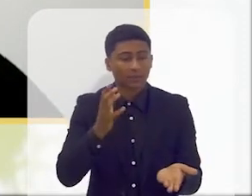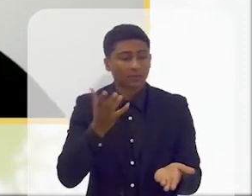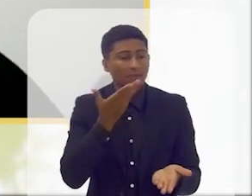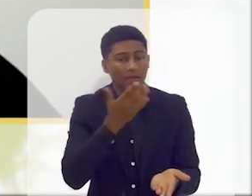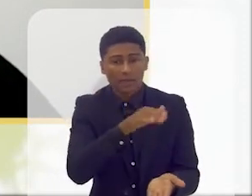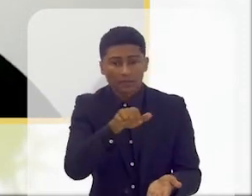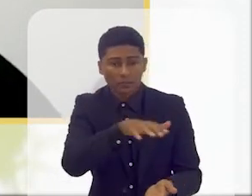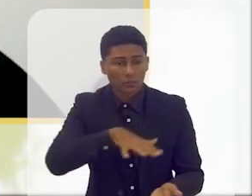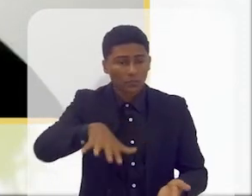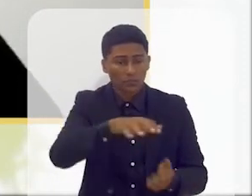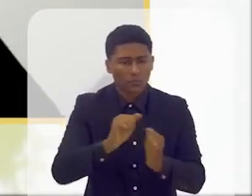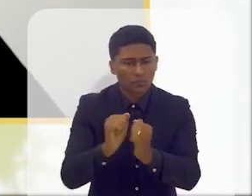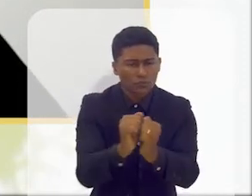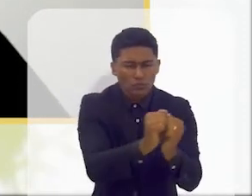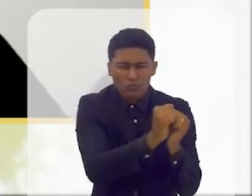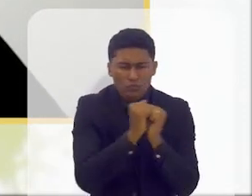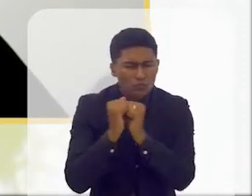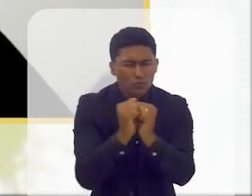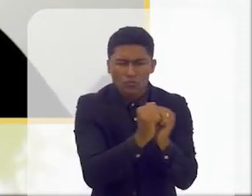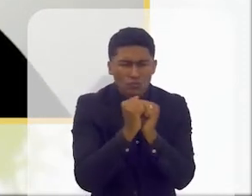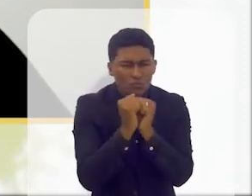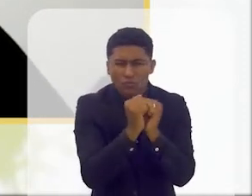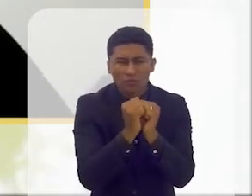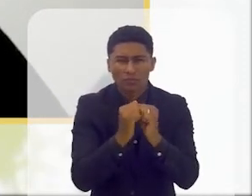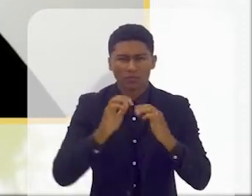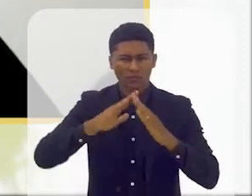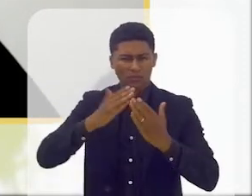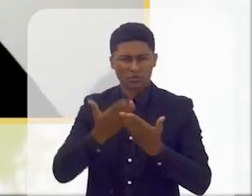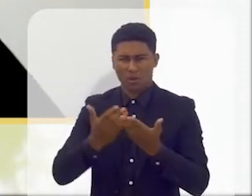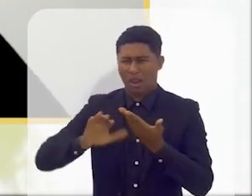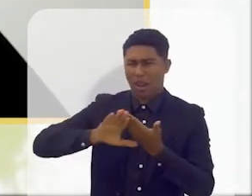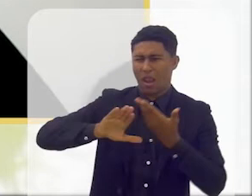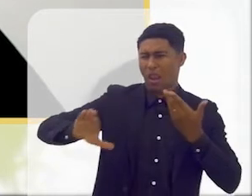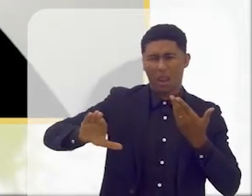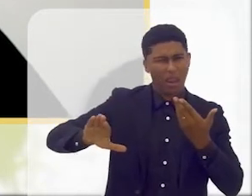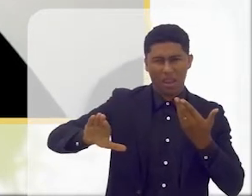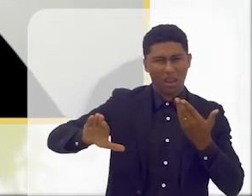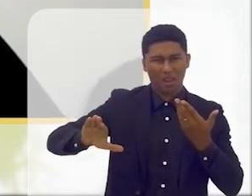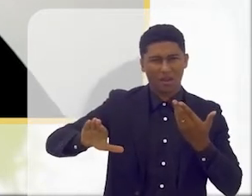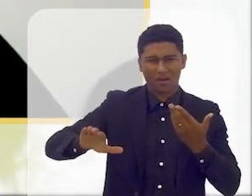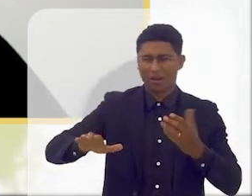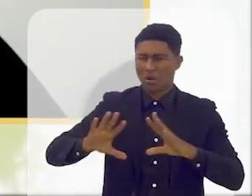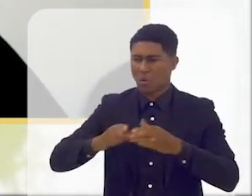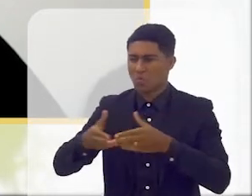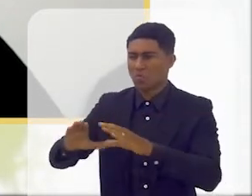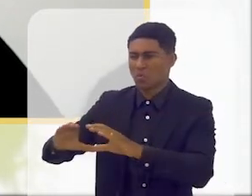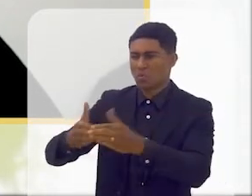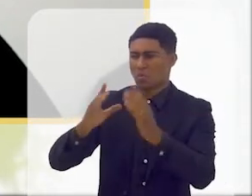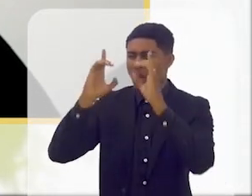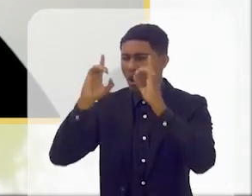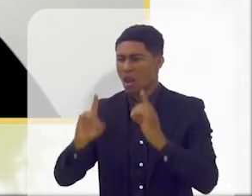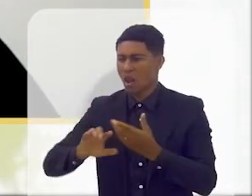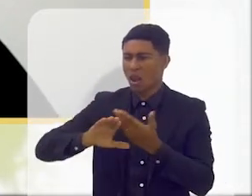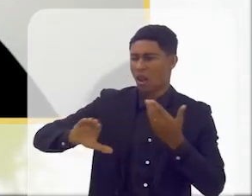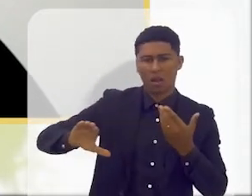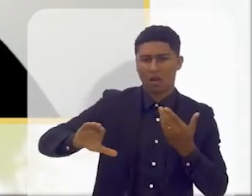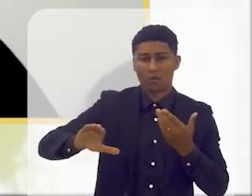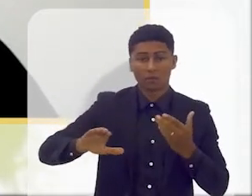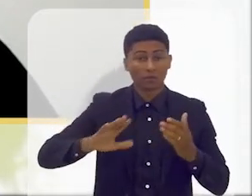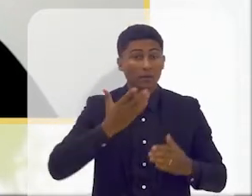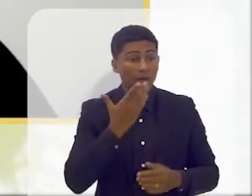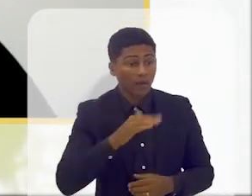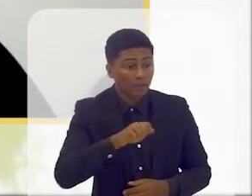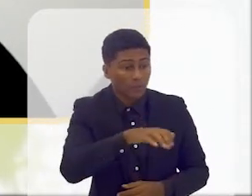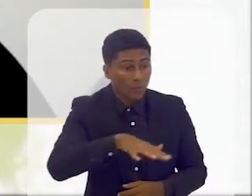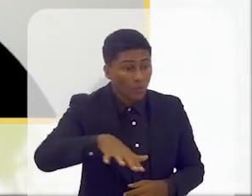juntas, todas estarem juntas, não termos escolas a separar, e aí todas as crianças desde pequeninas